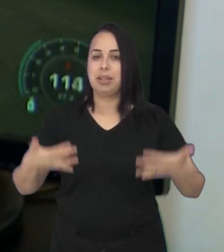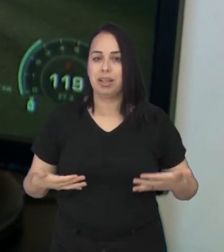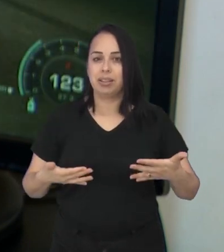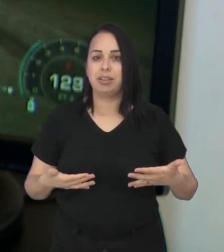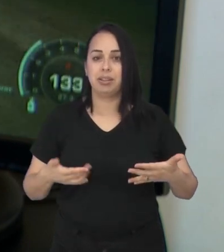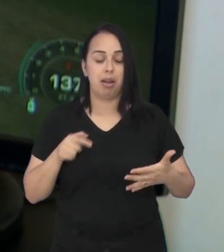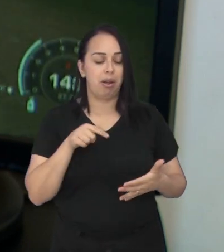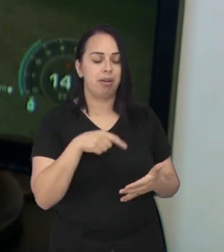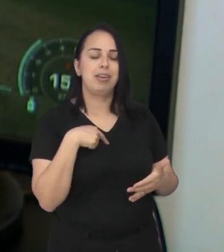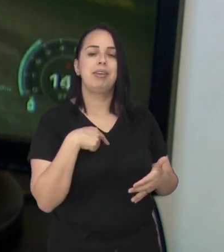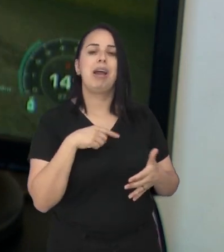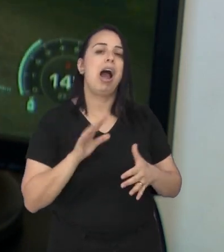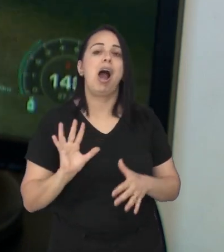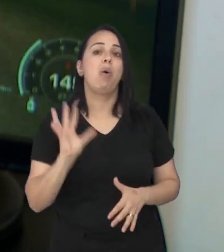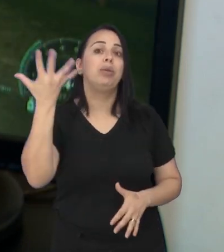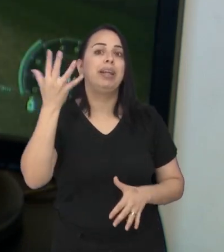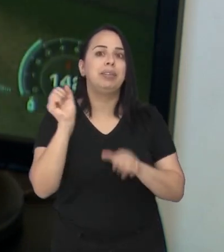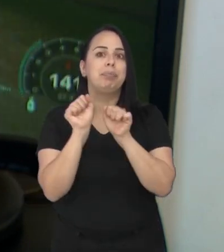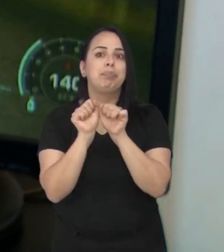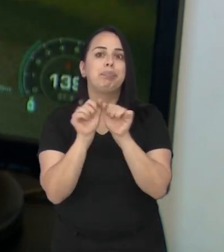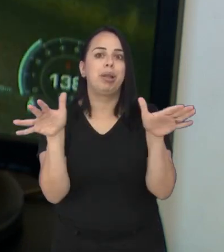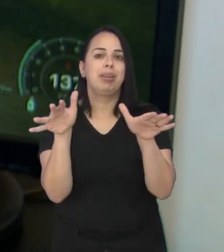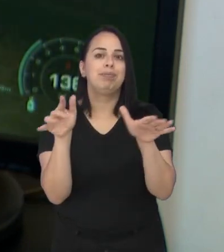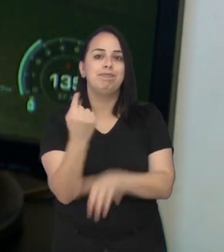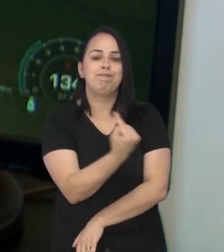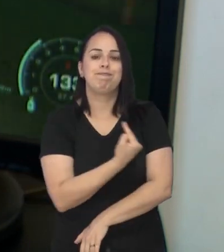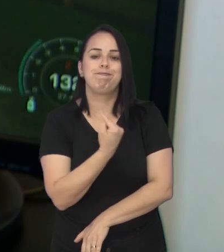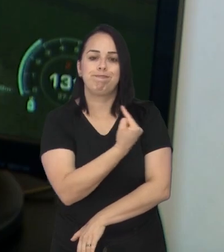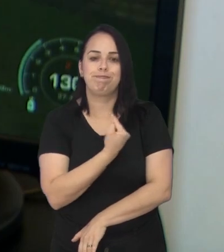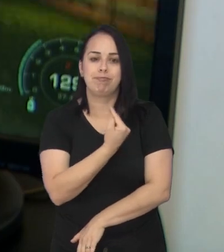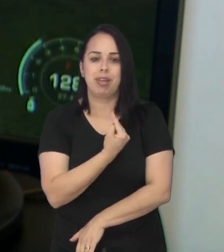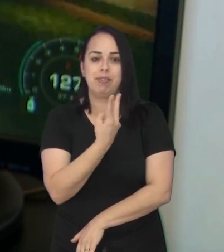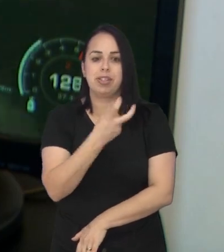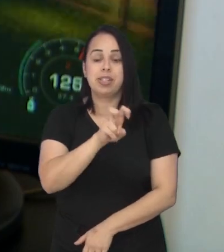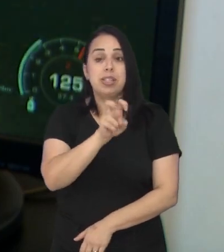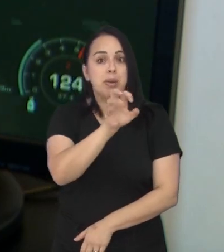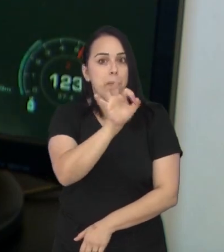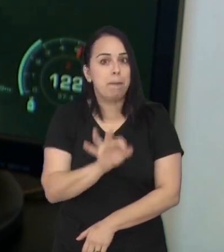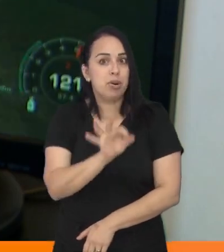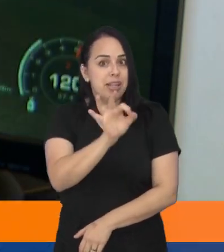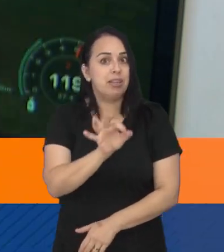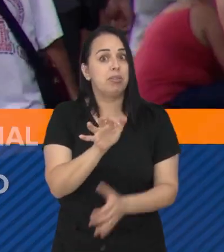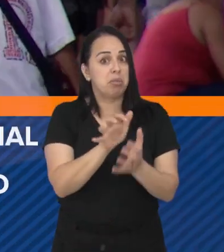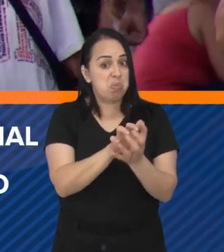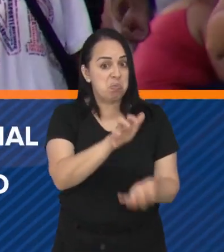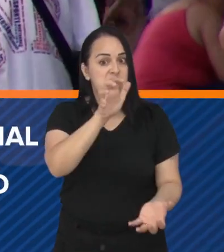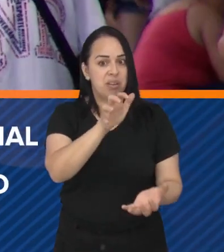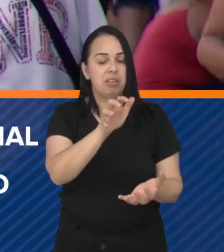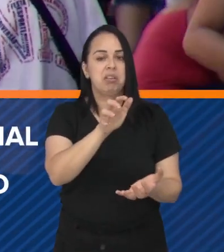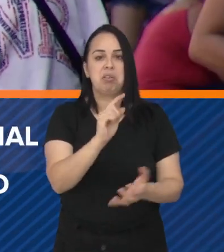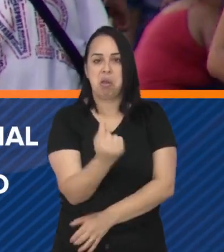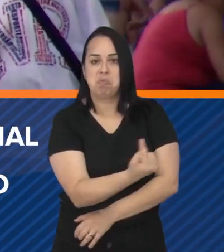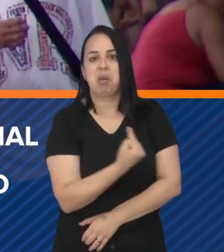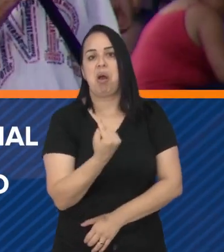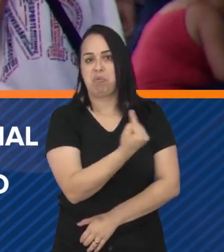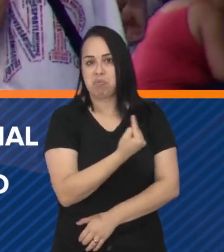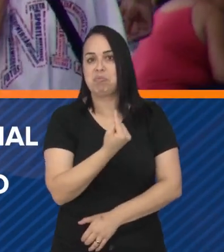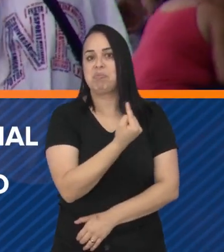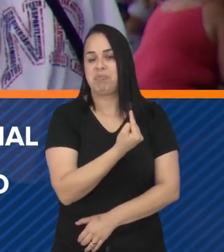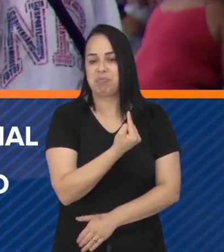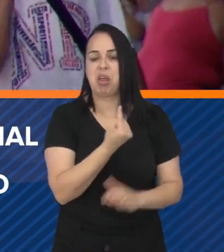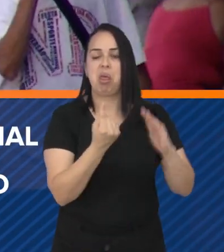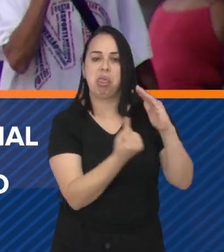Organização Mundial de Saúde já considera que o mundo vive uma epidemia de solidão. 25% dos